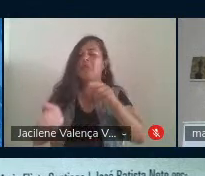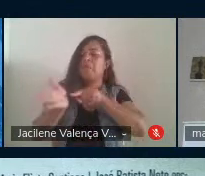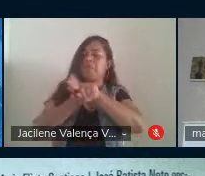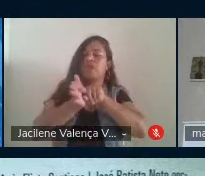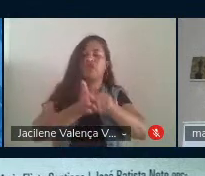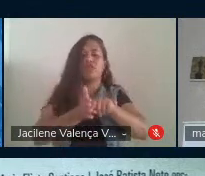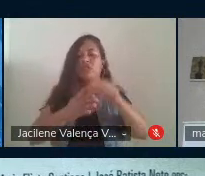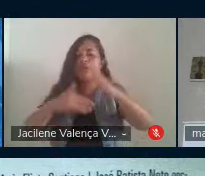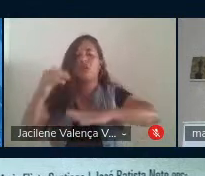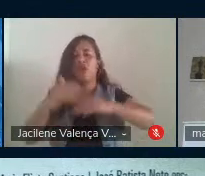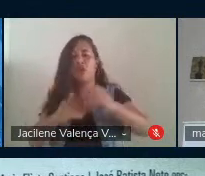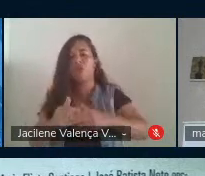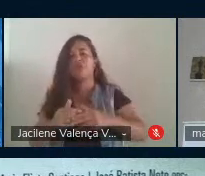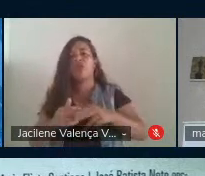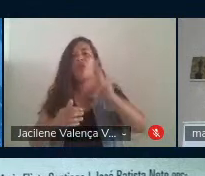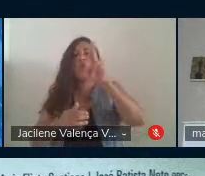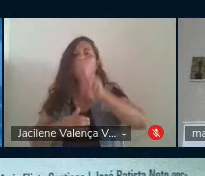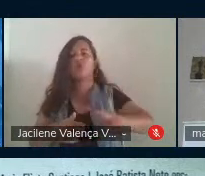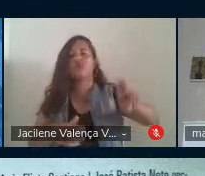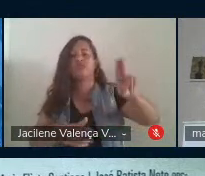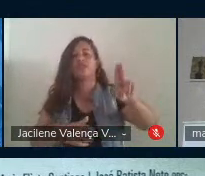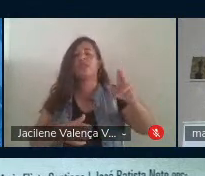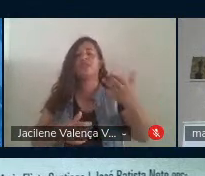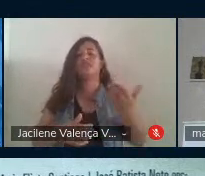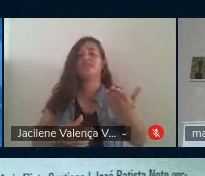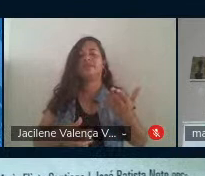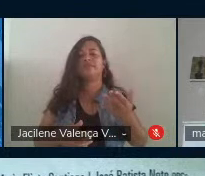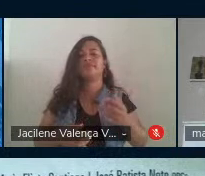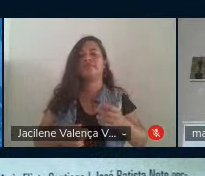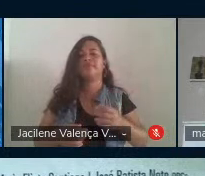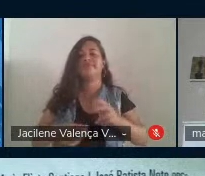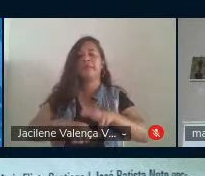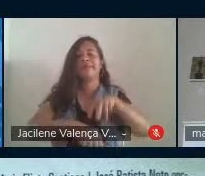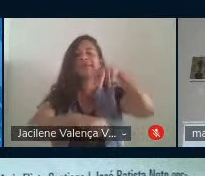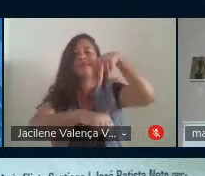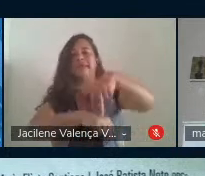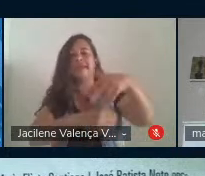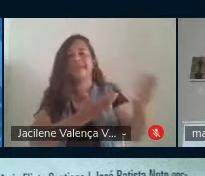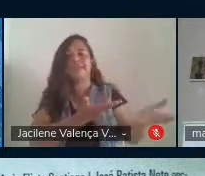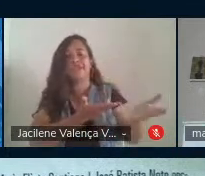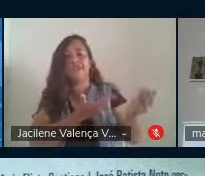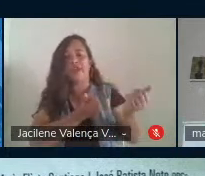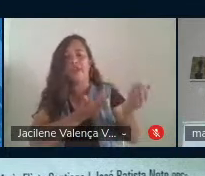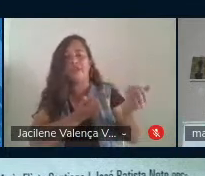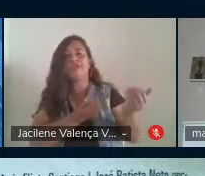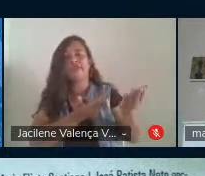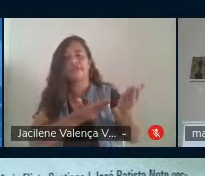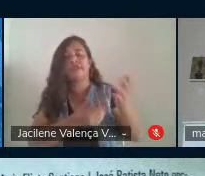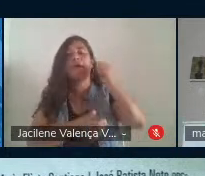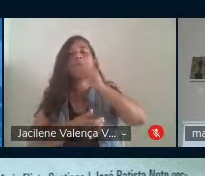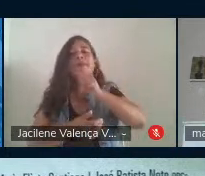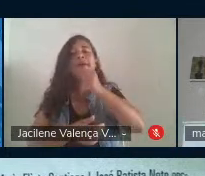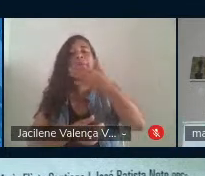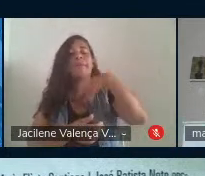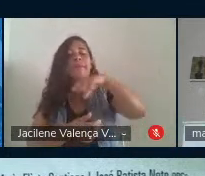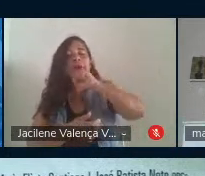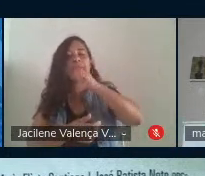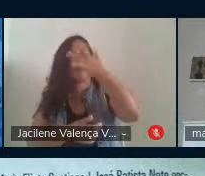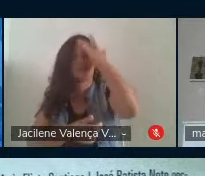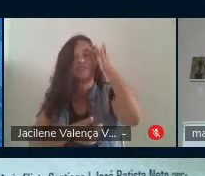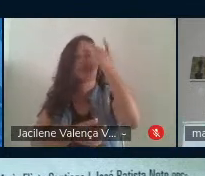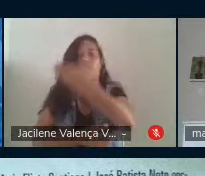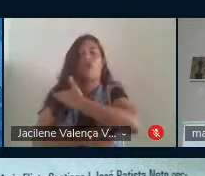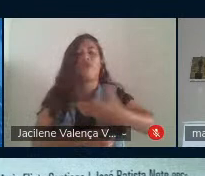universitário, militantes dos movimentos sociais, jovens, pais, mães, governantes, a uma